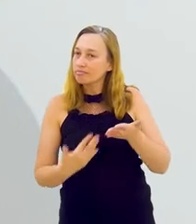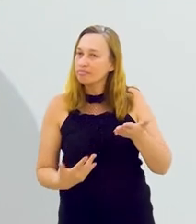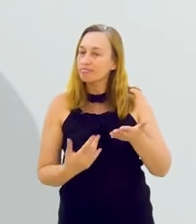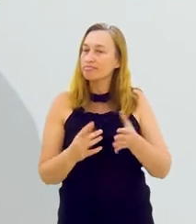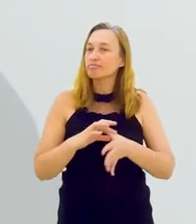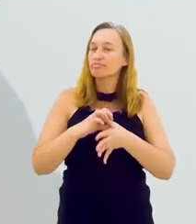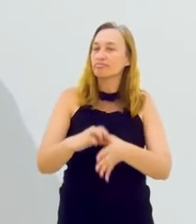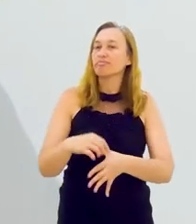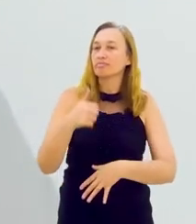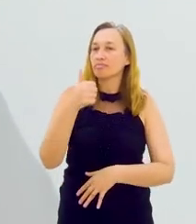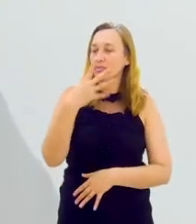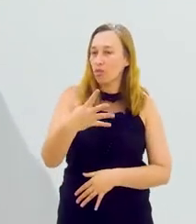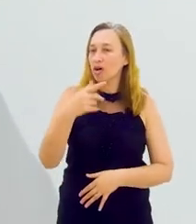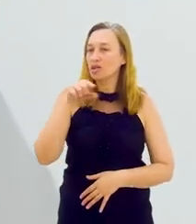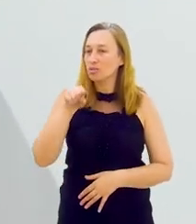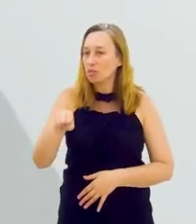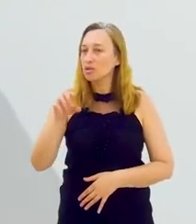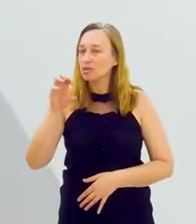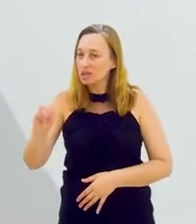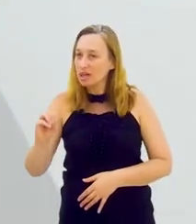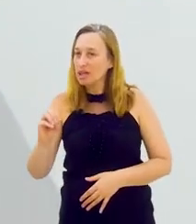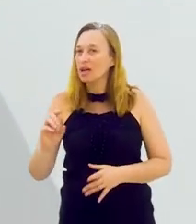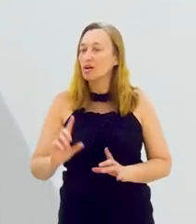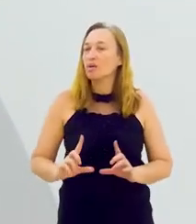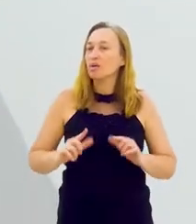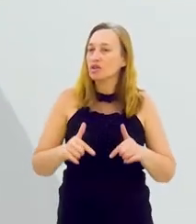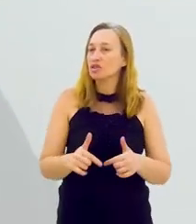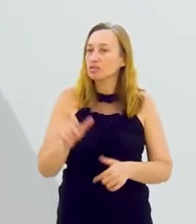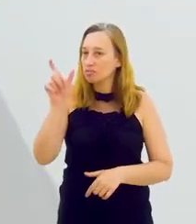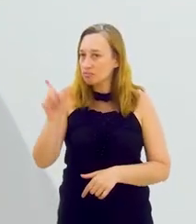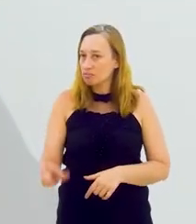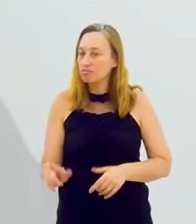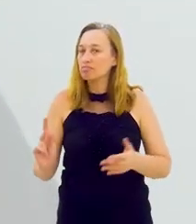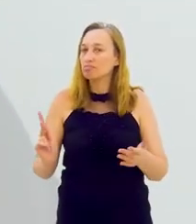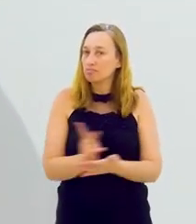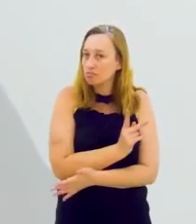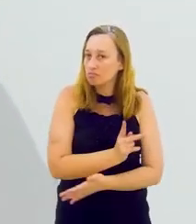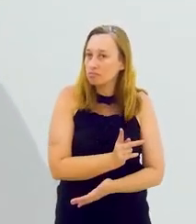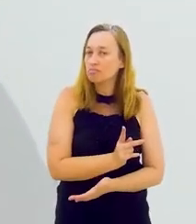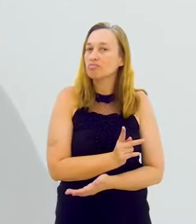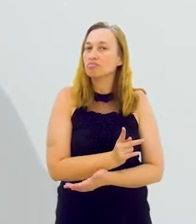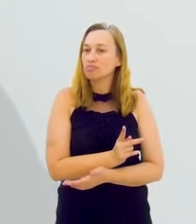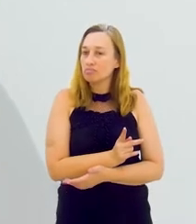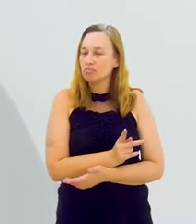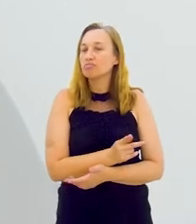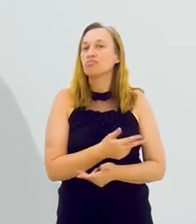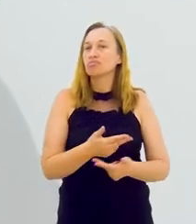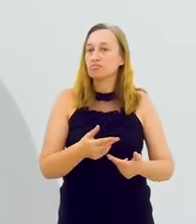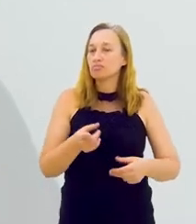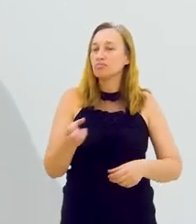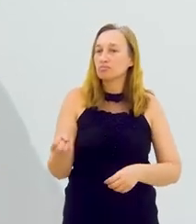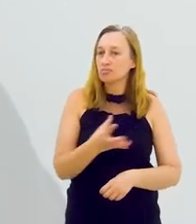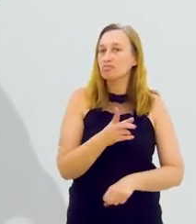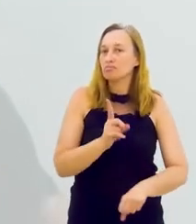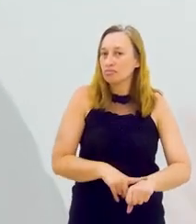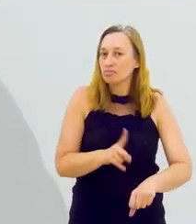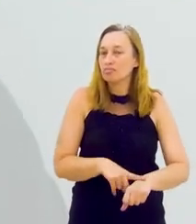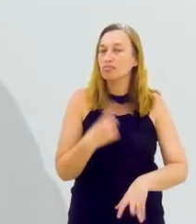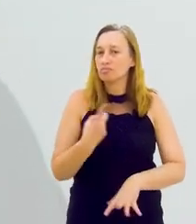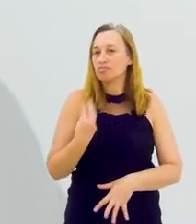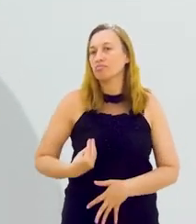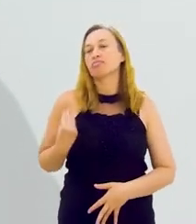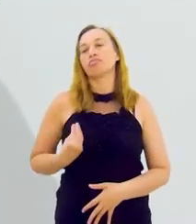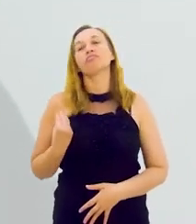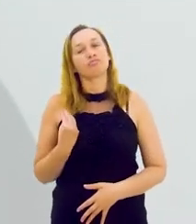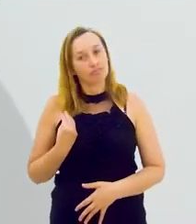livro, a questão da liderança 4.0. Uma atualização desse perfil que está acontecendo e empurrado pelos novos tempos e por